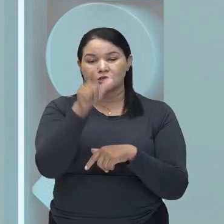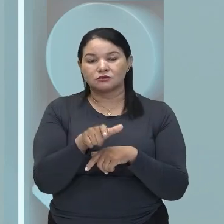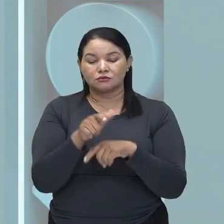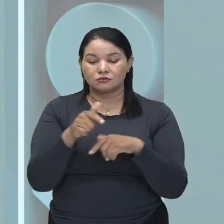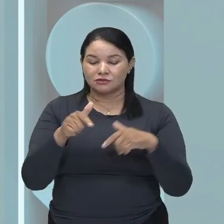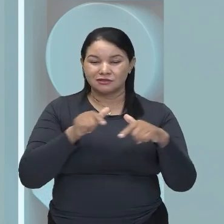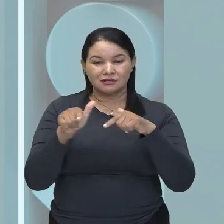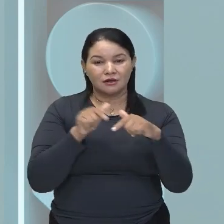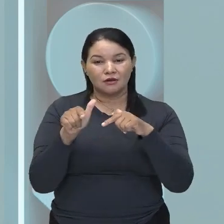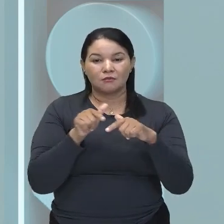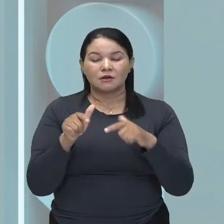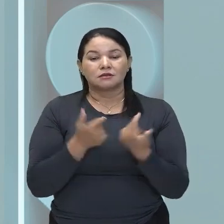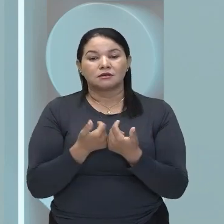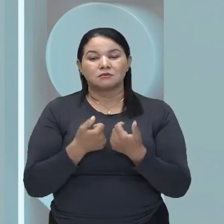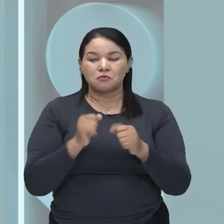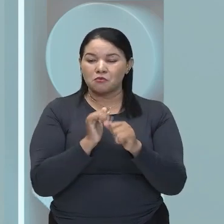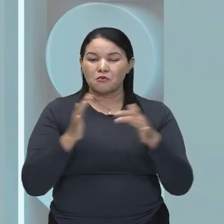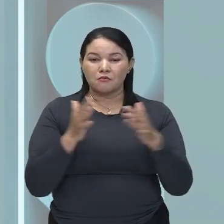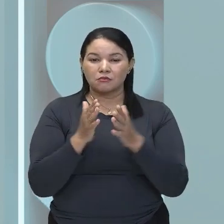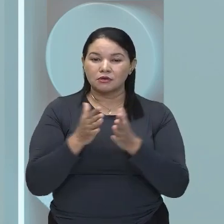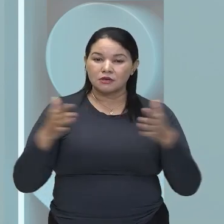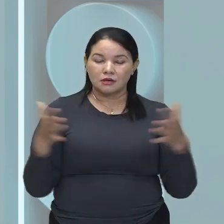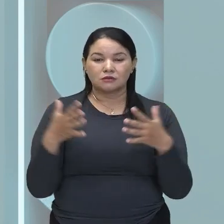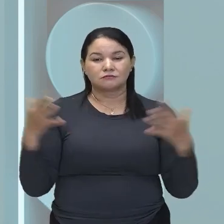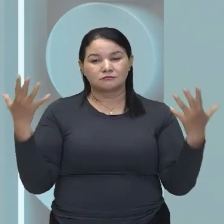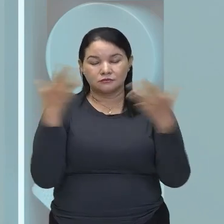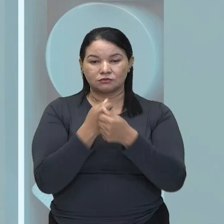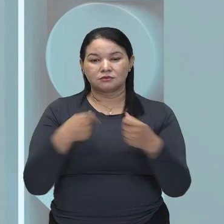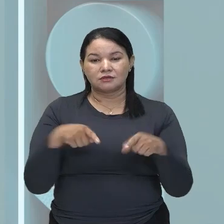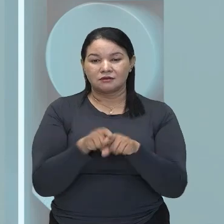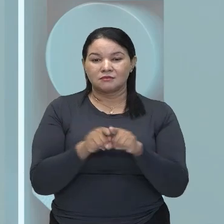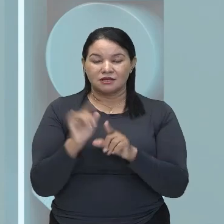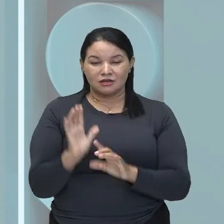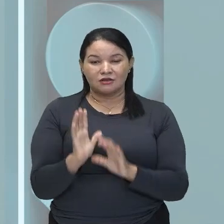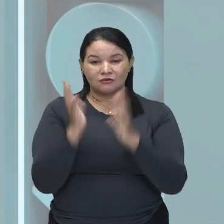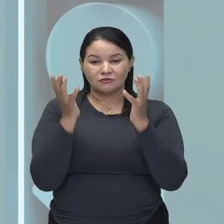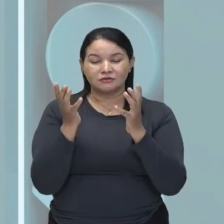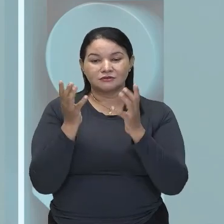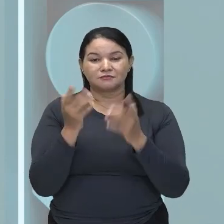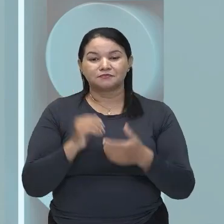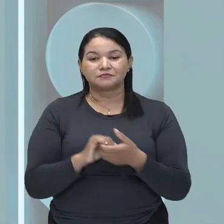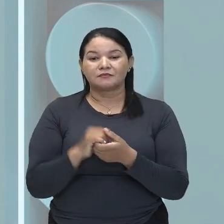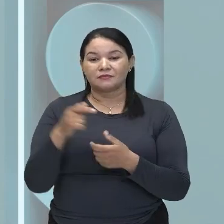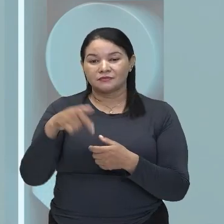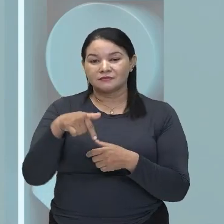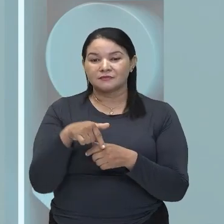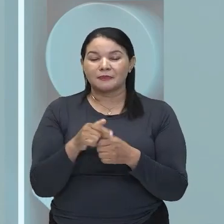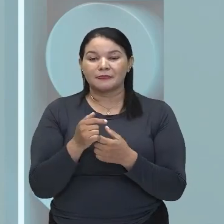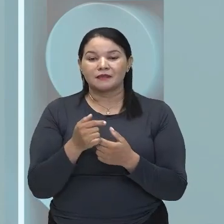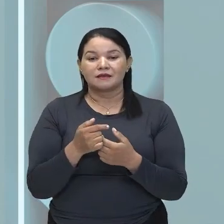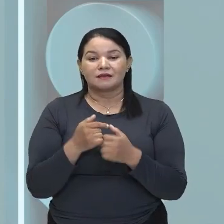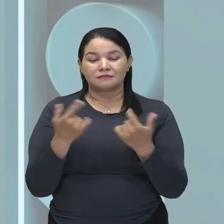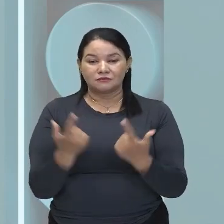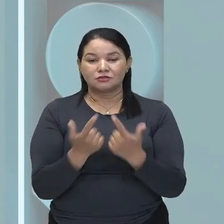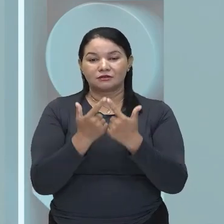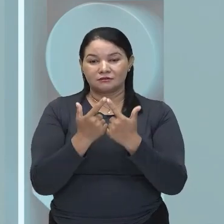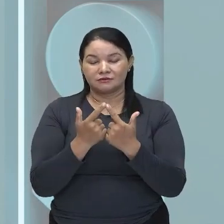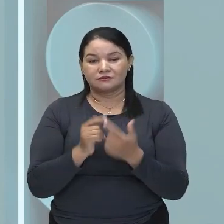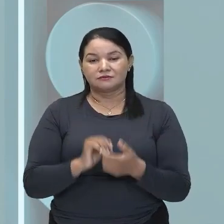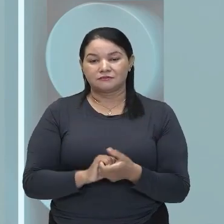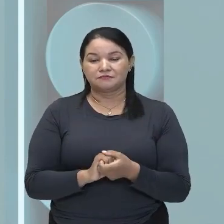espetáculo grandioso. Que também, Que acontece, Que acontece aqui, No nosso Teatro Amazonas.